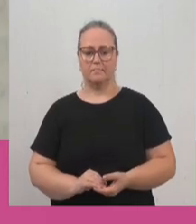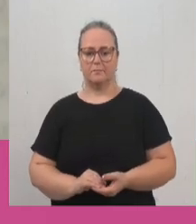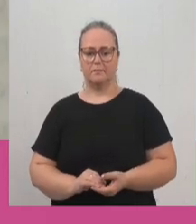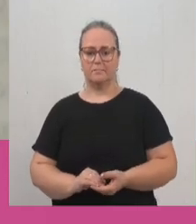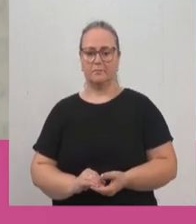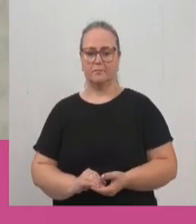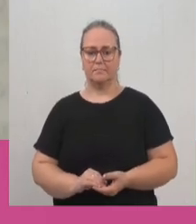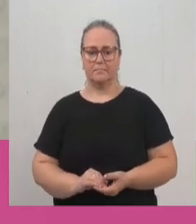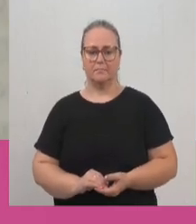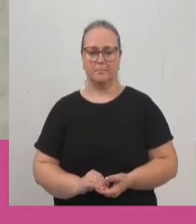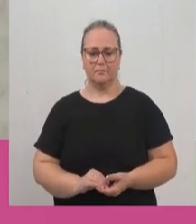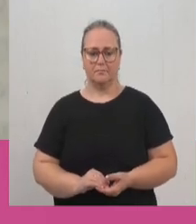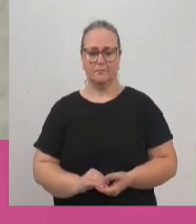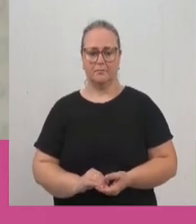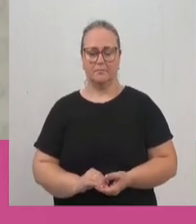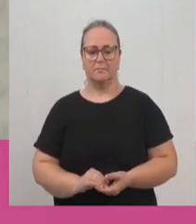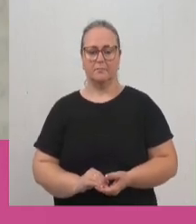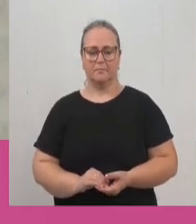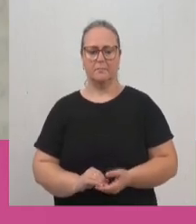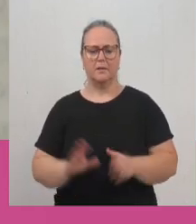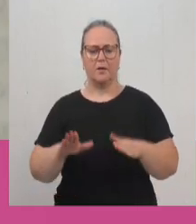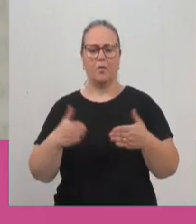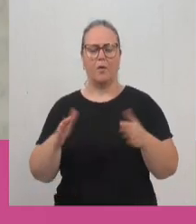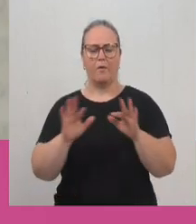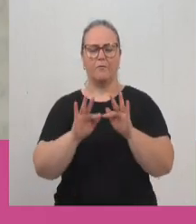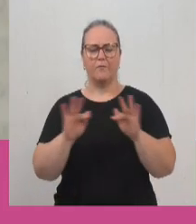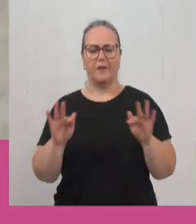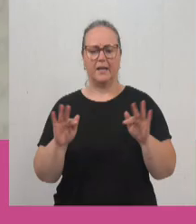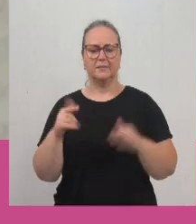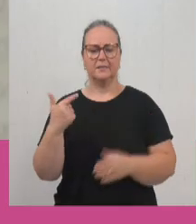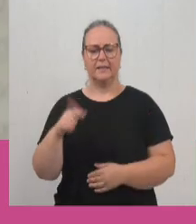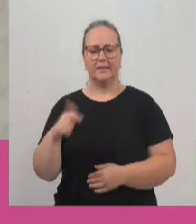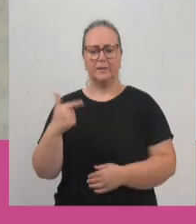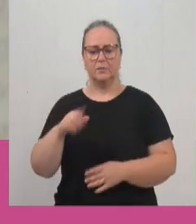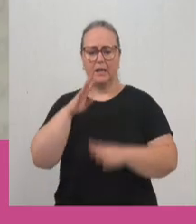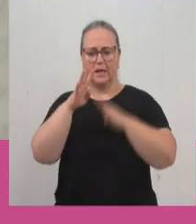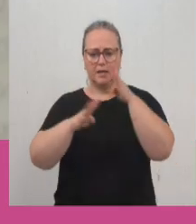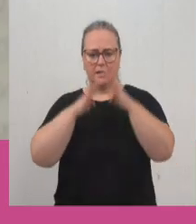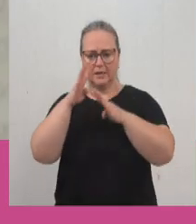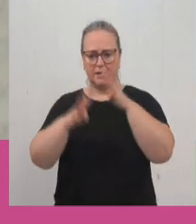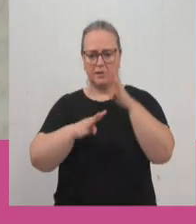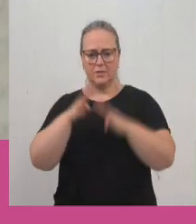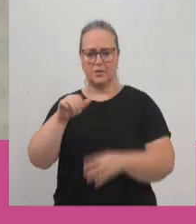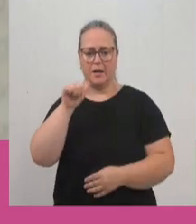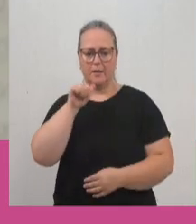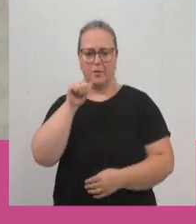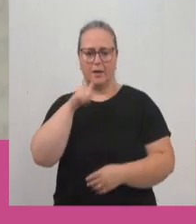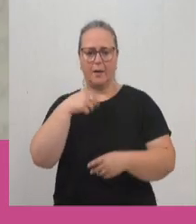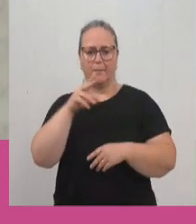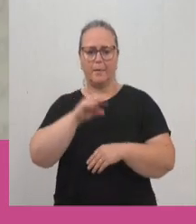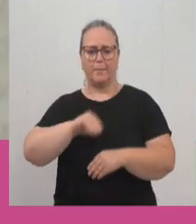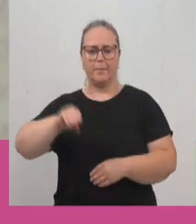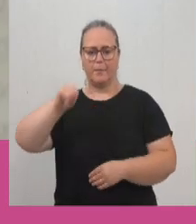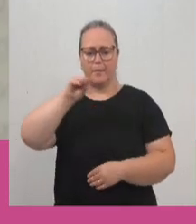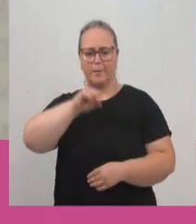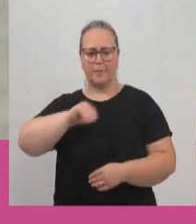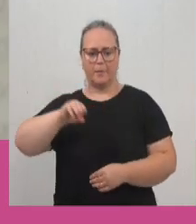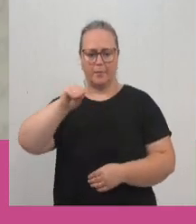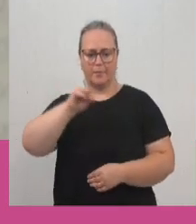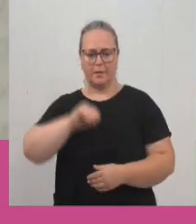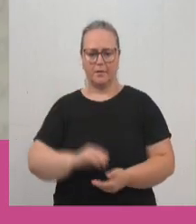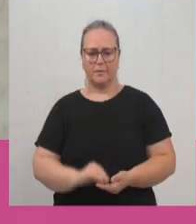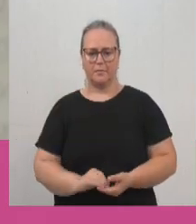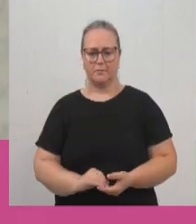Olha só, um exemplo. Assinale a frase que não contém uma crítica ao fato da mulher falar demais. Aí tem algumas,